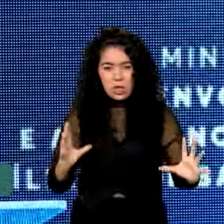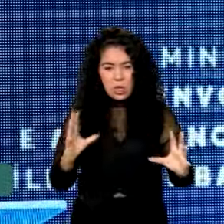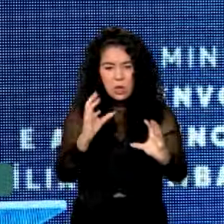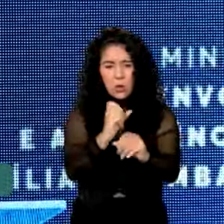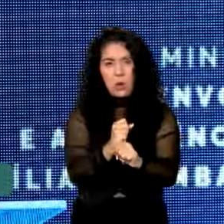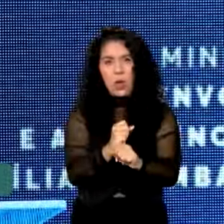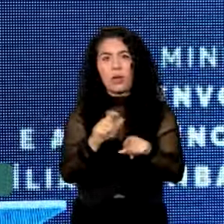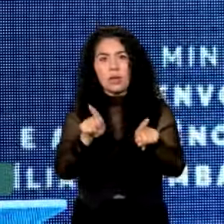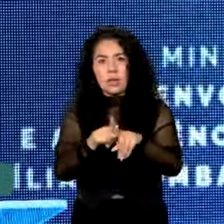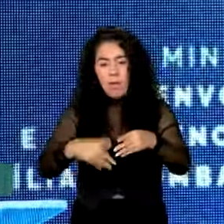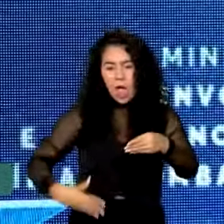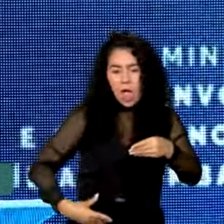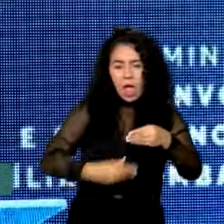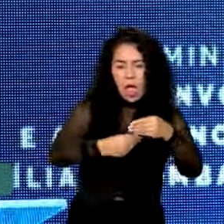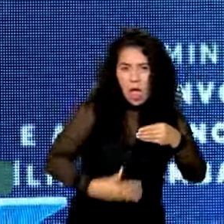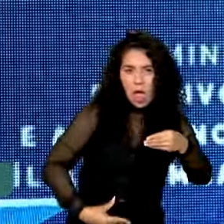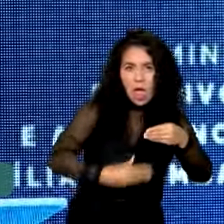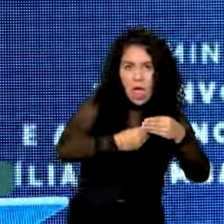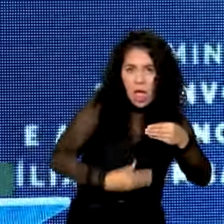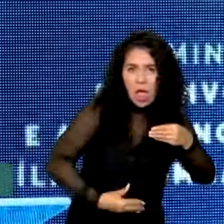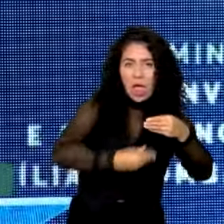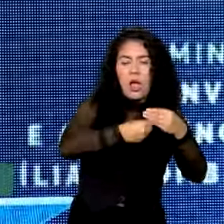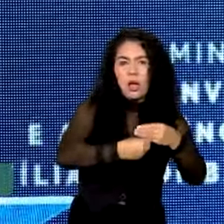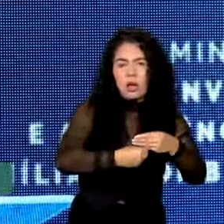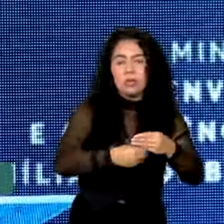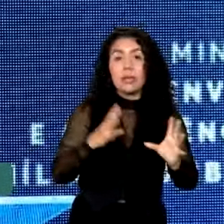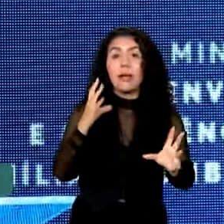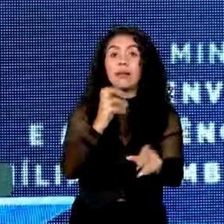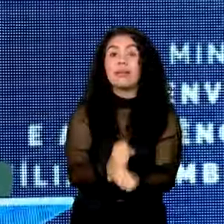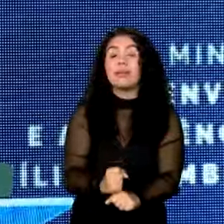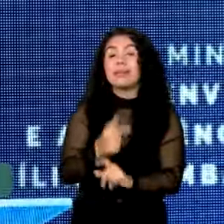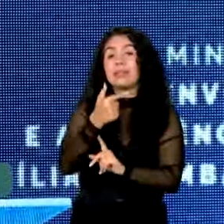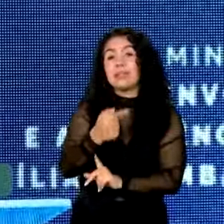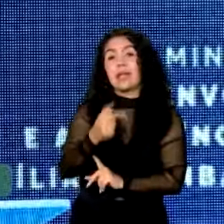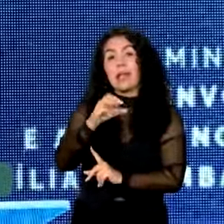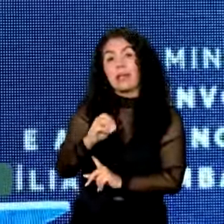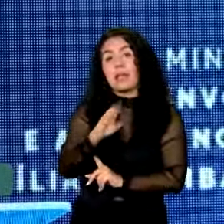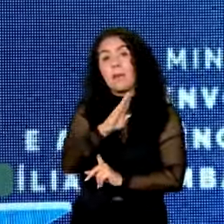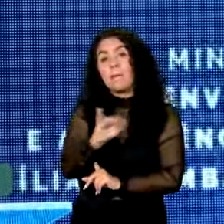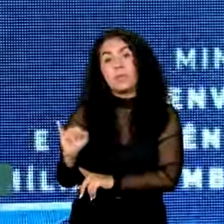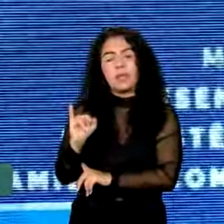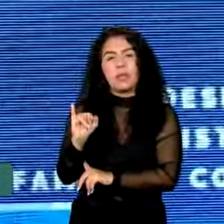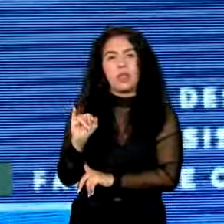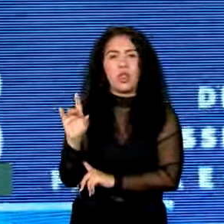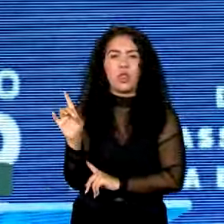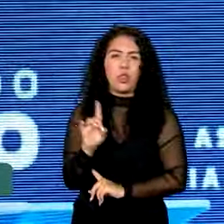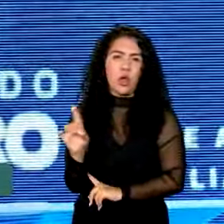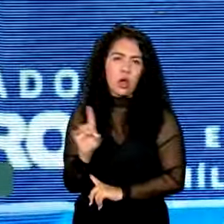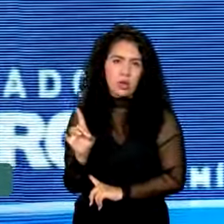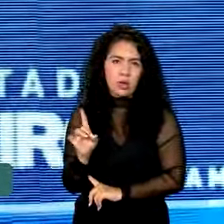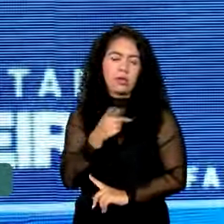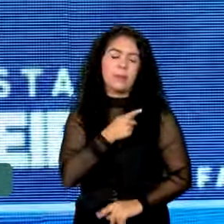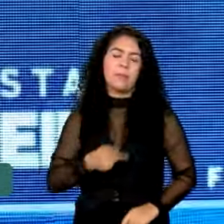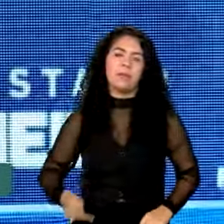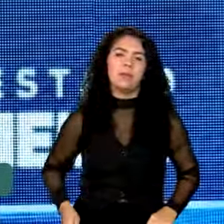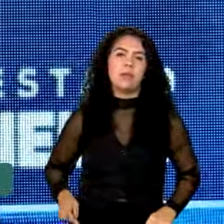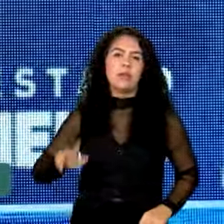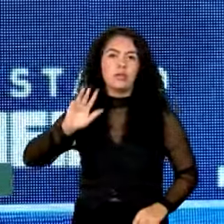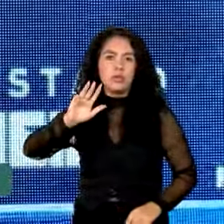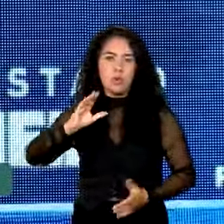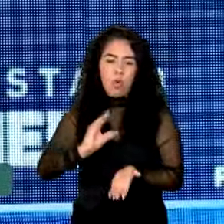complemento alimentar e todos os sistemas, são 70 bilhões de dólares que o presidente Lula